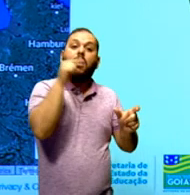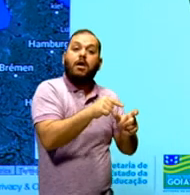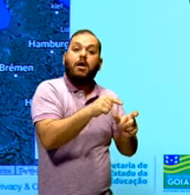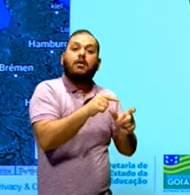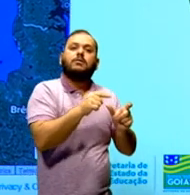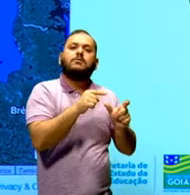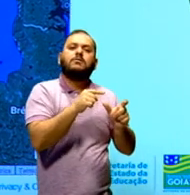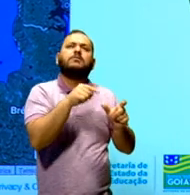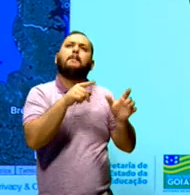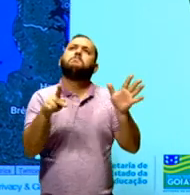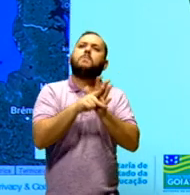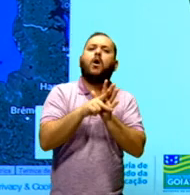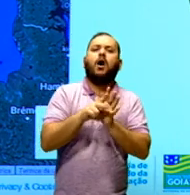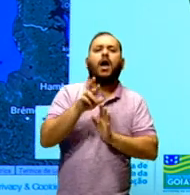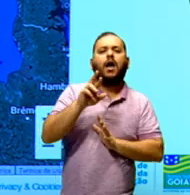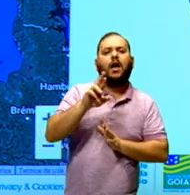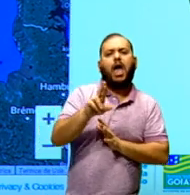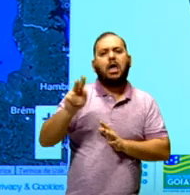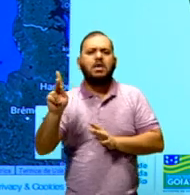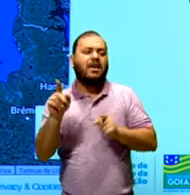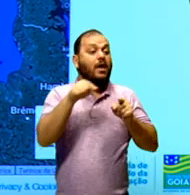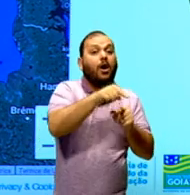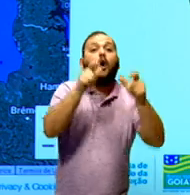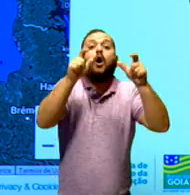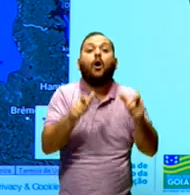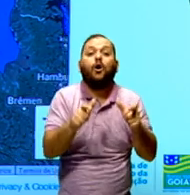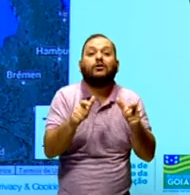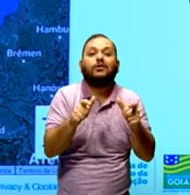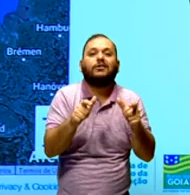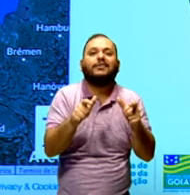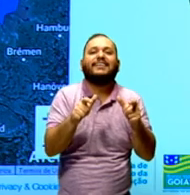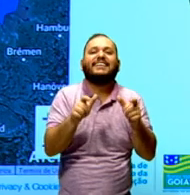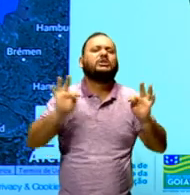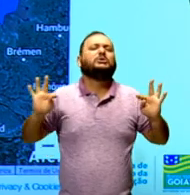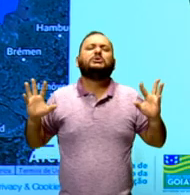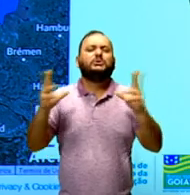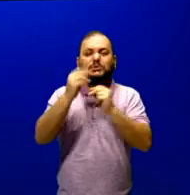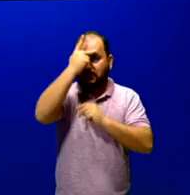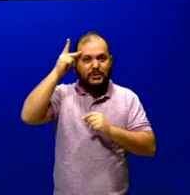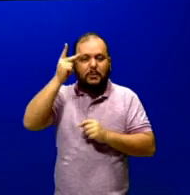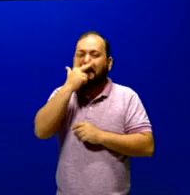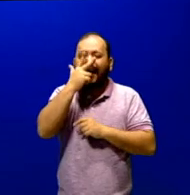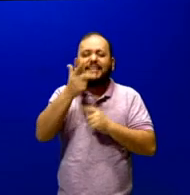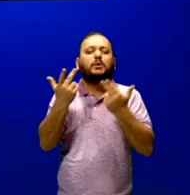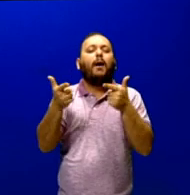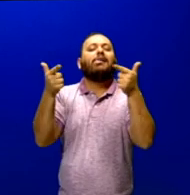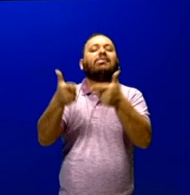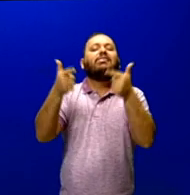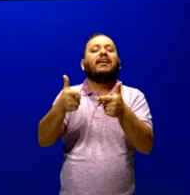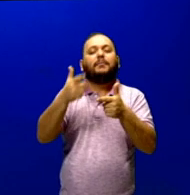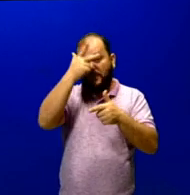nascidas no Reino Unido. Muitas pessoas chamam os ingleses de britânico, utilizam o termo britânico para se